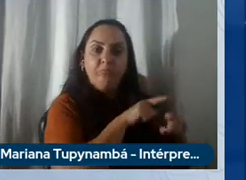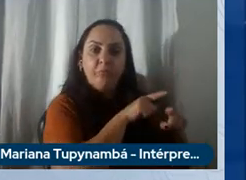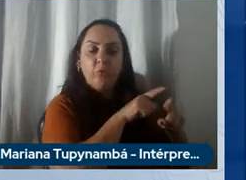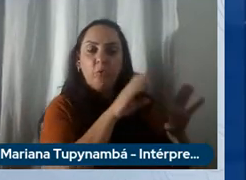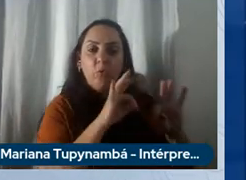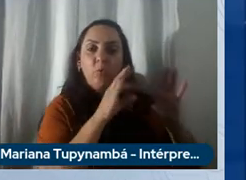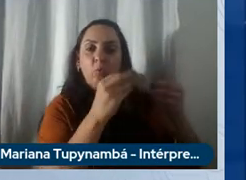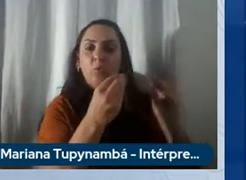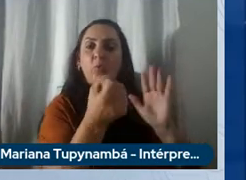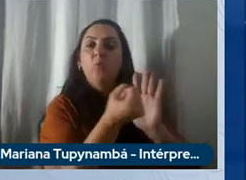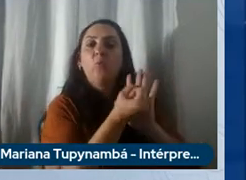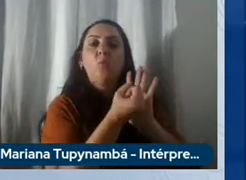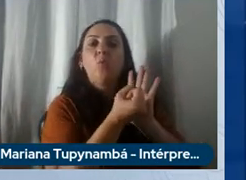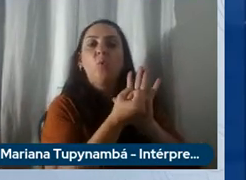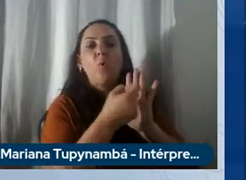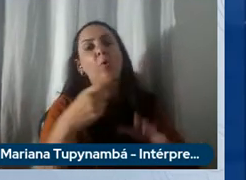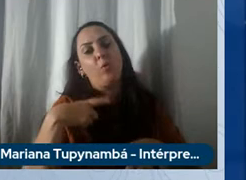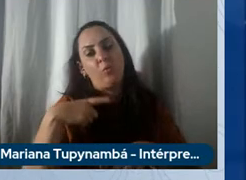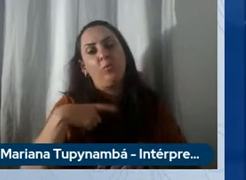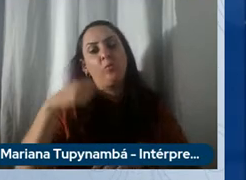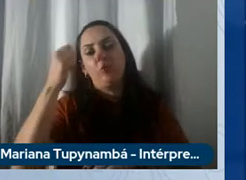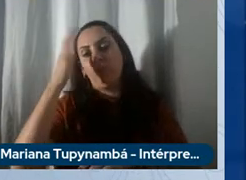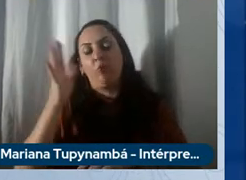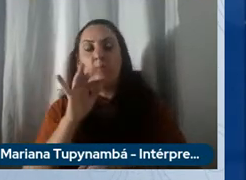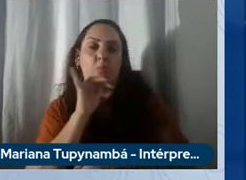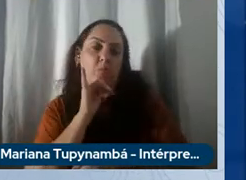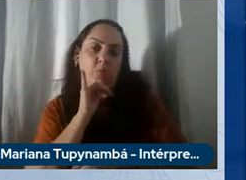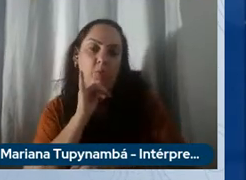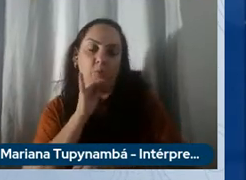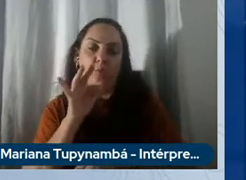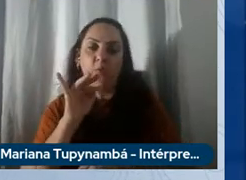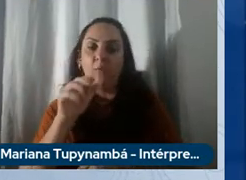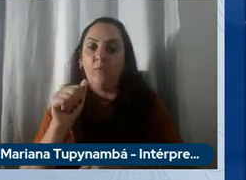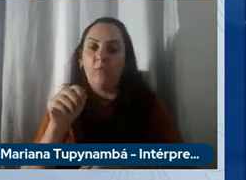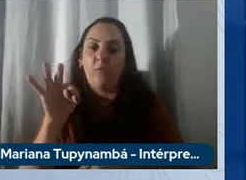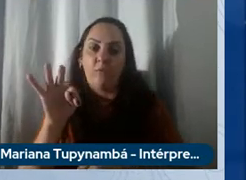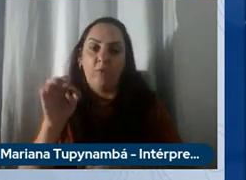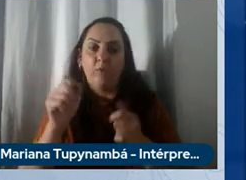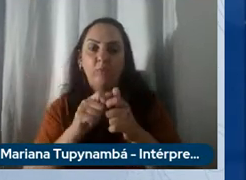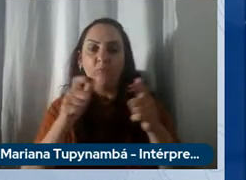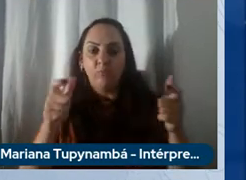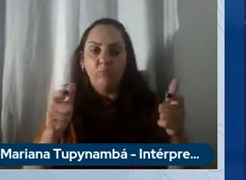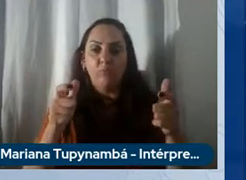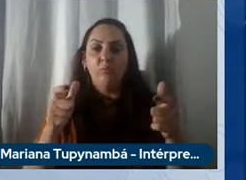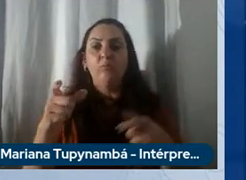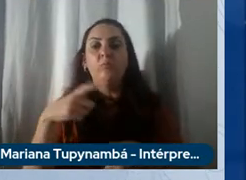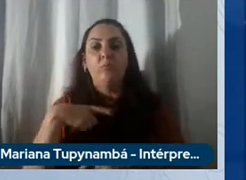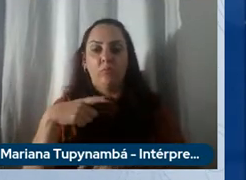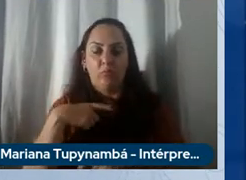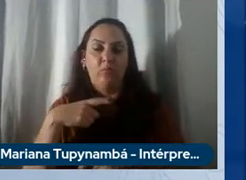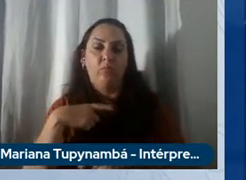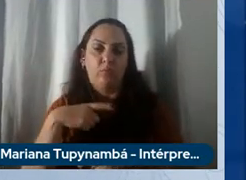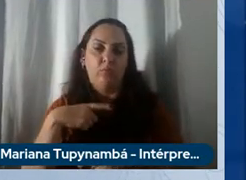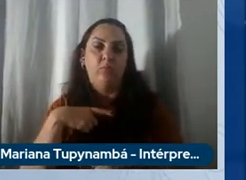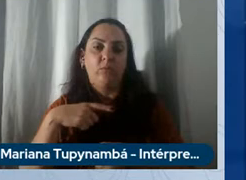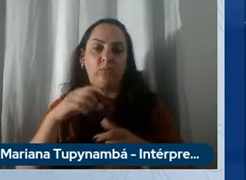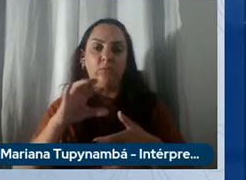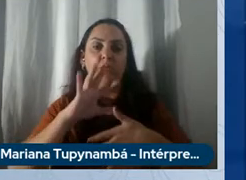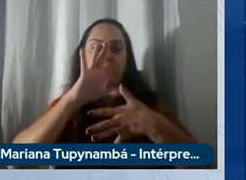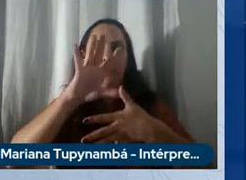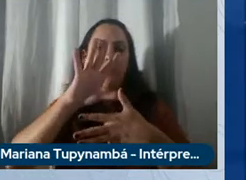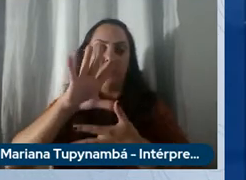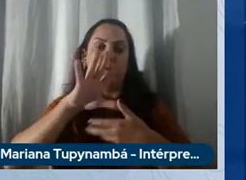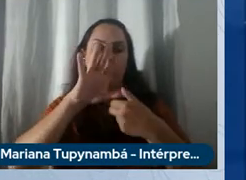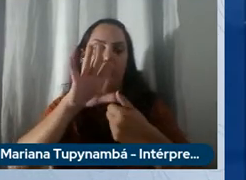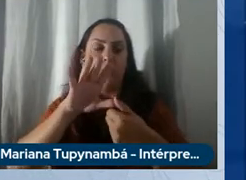de marca focada tal Fiat Fiat exemplo que a maioria das Fiat que se vende na América do Sul se produzem em